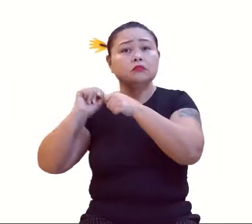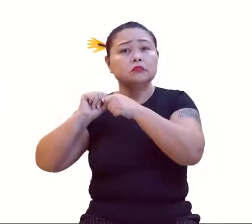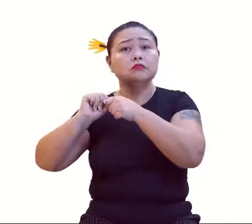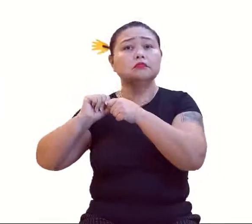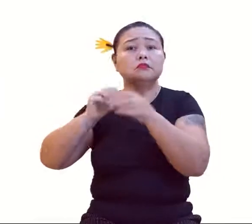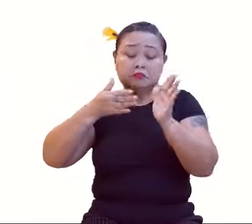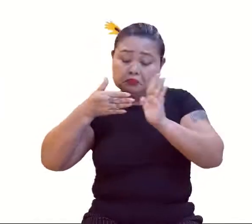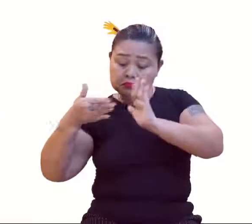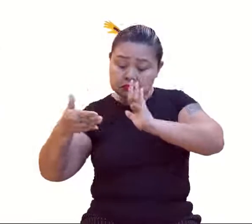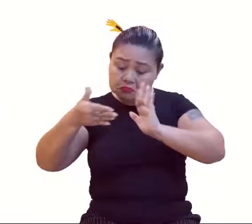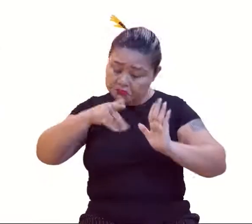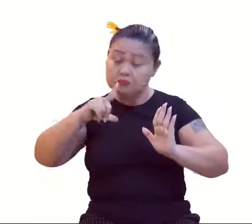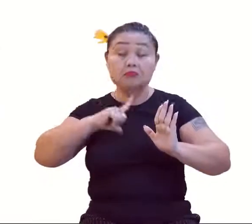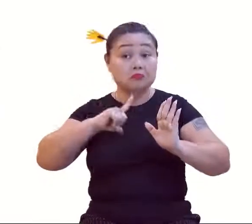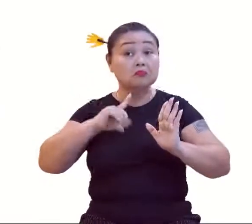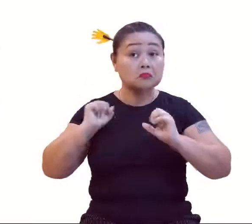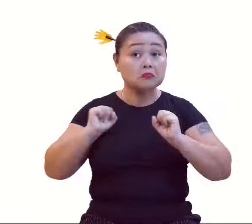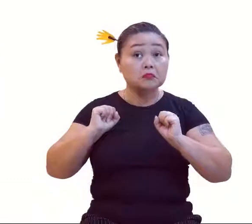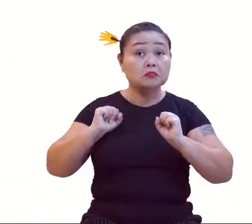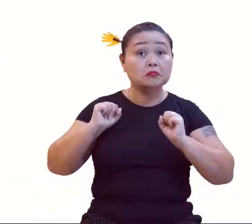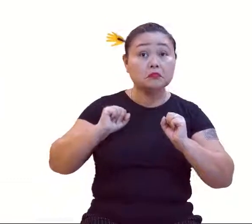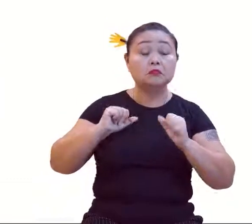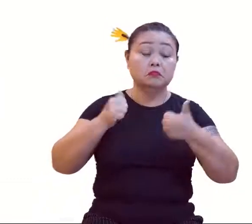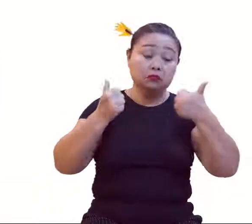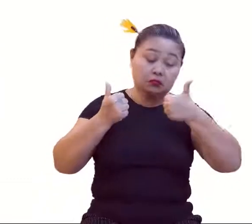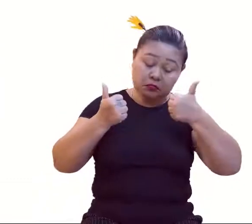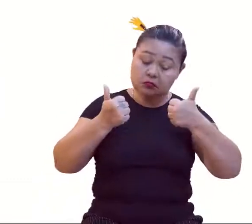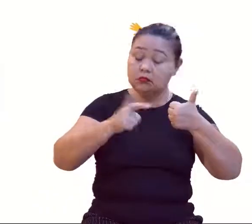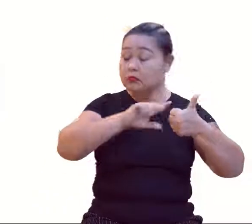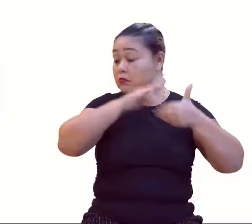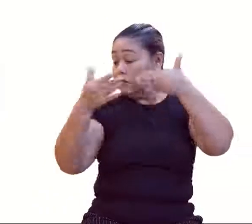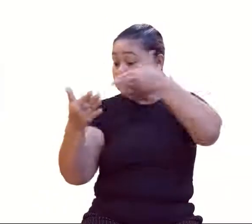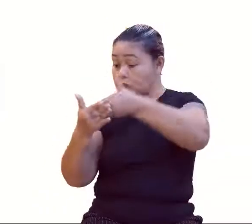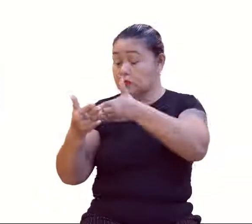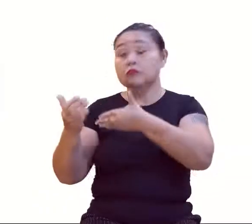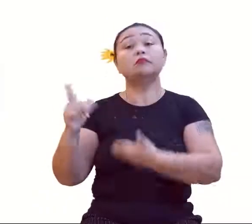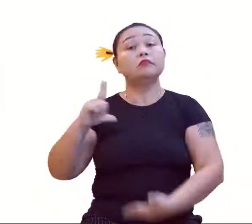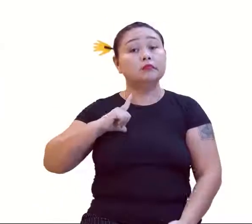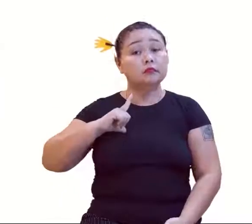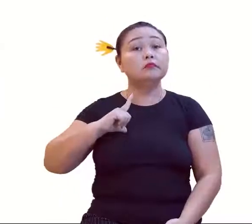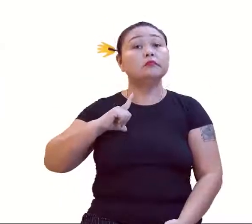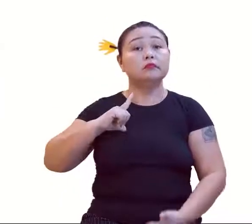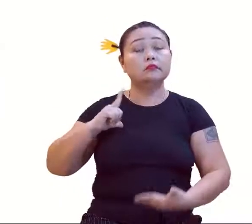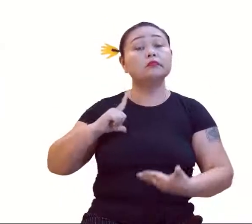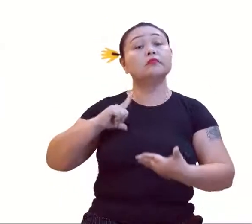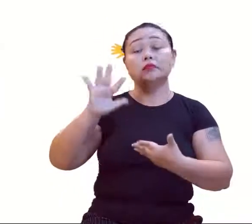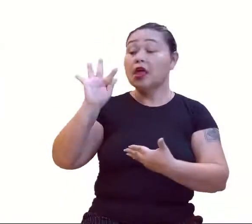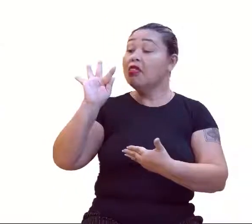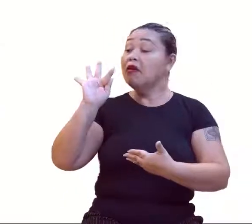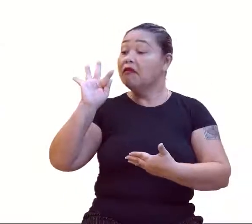intermediários? Podemos, mas temos o primeiro e temos o último. Ou seja, tem fim, né? A